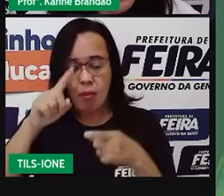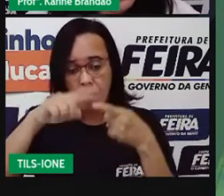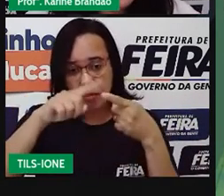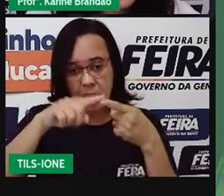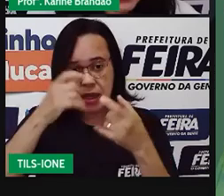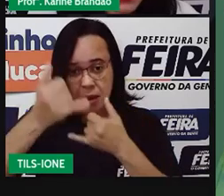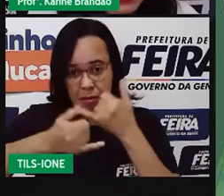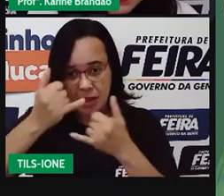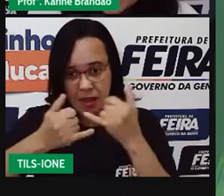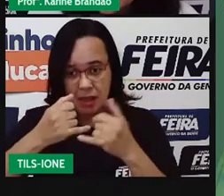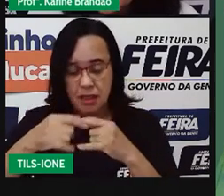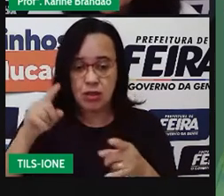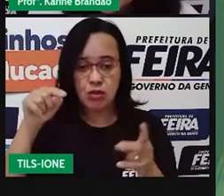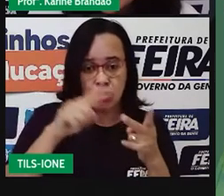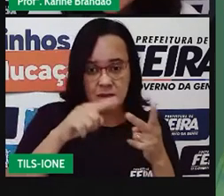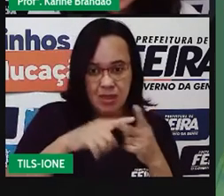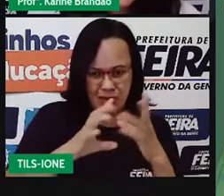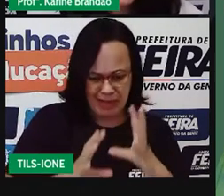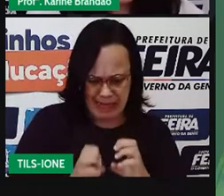Competição. Tranquilo?